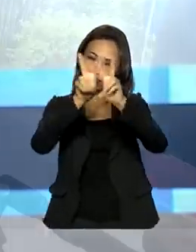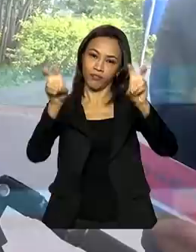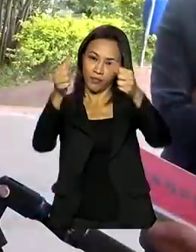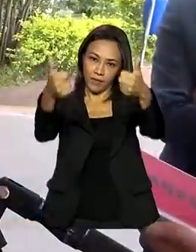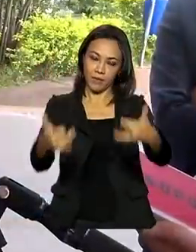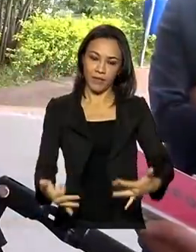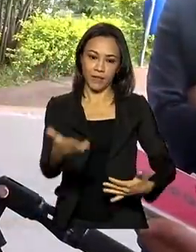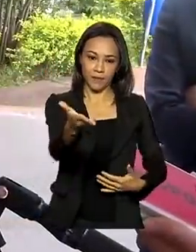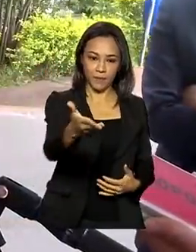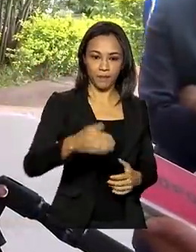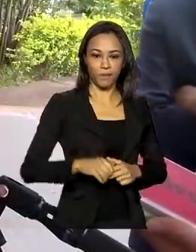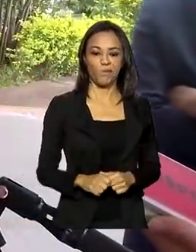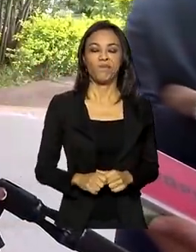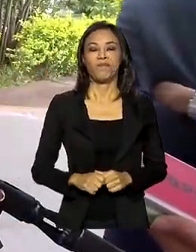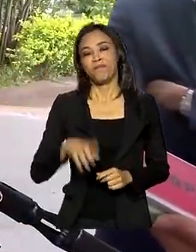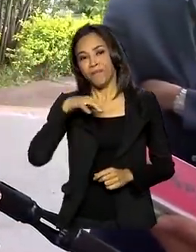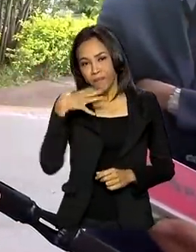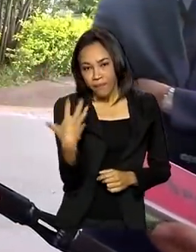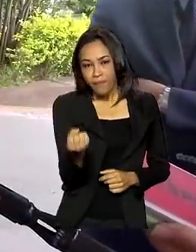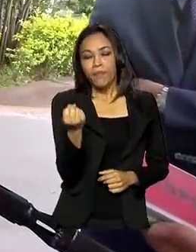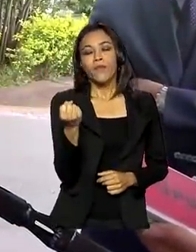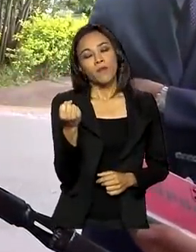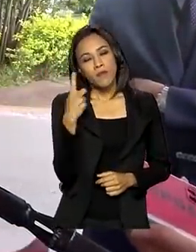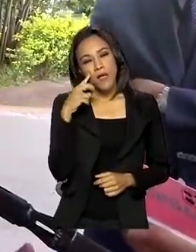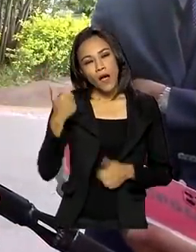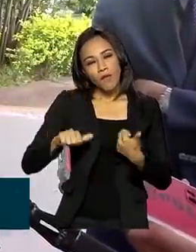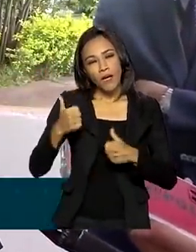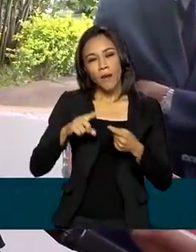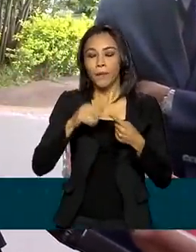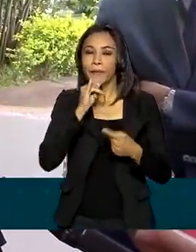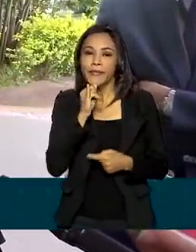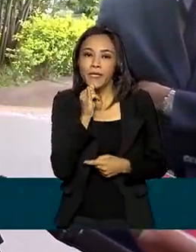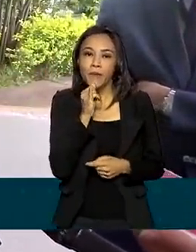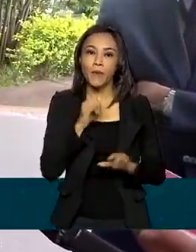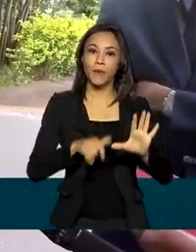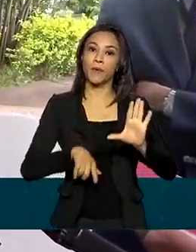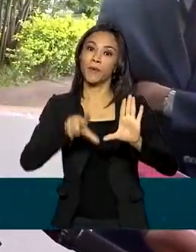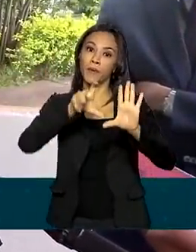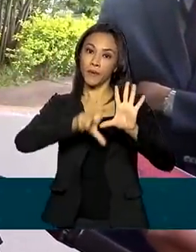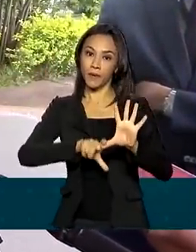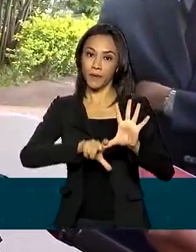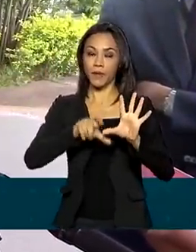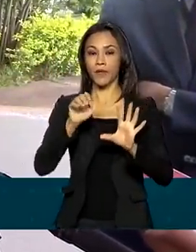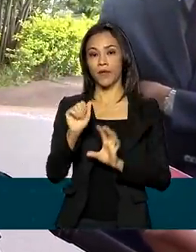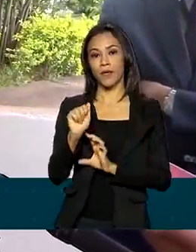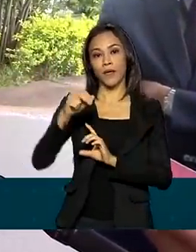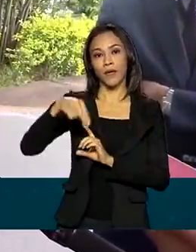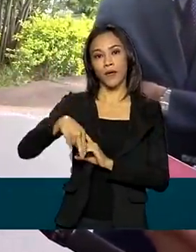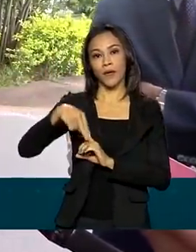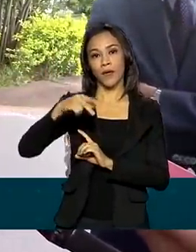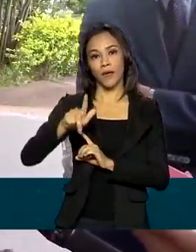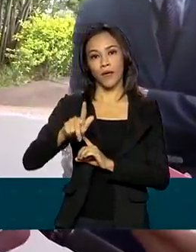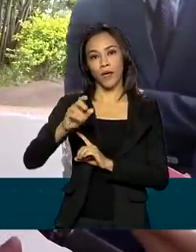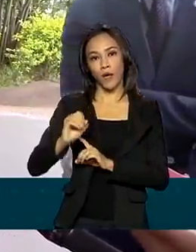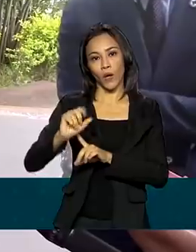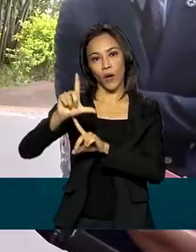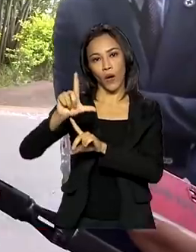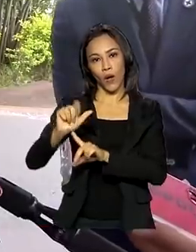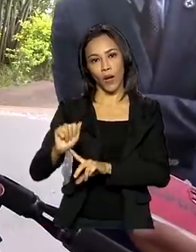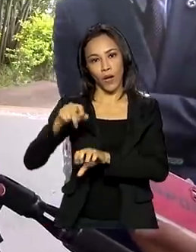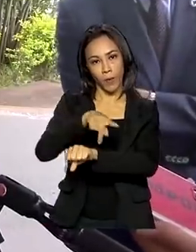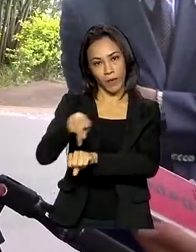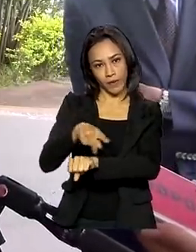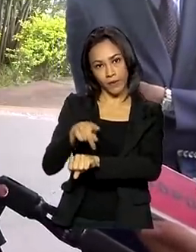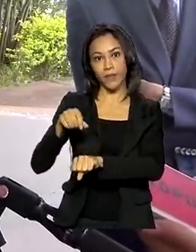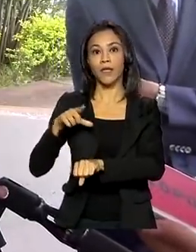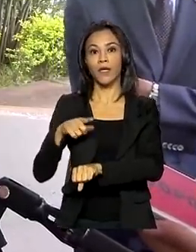Nós vamos avaliar essa questão. Angola, por exemplo. Nós temos uma solicitação